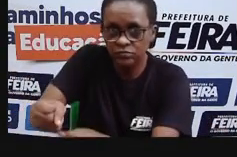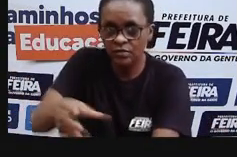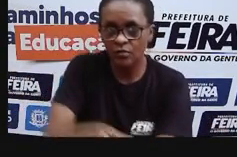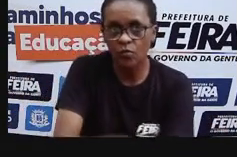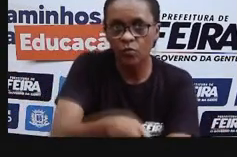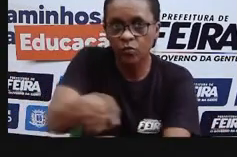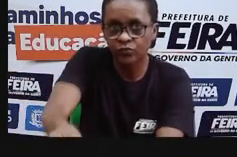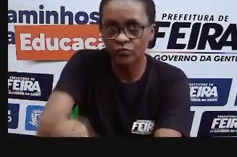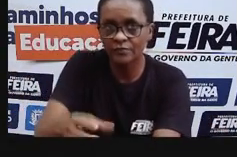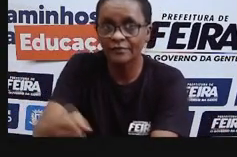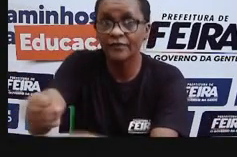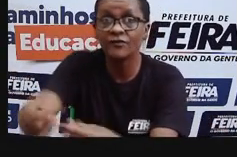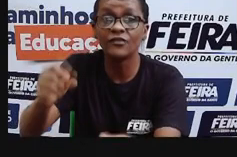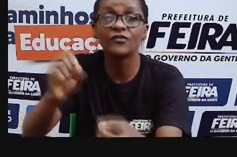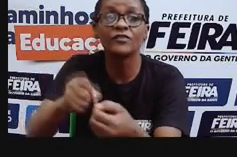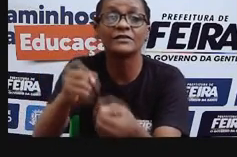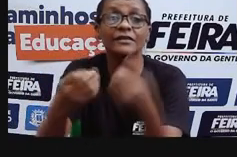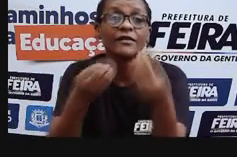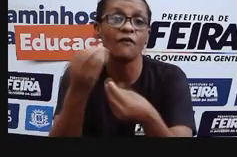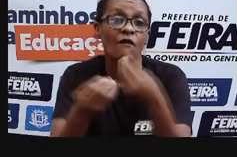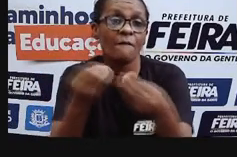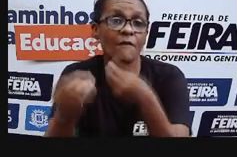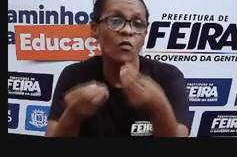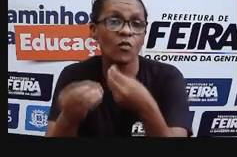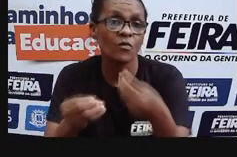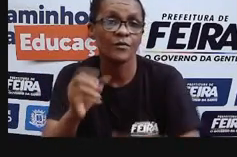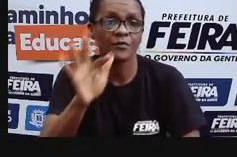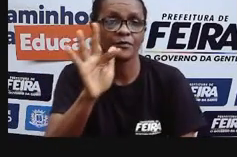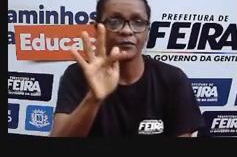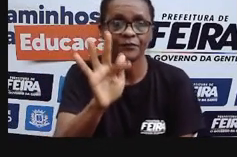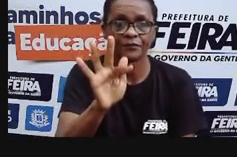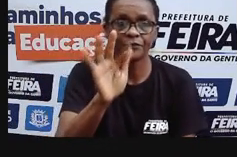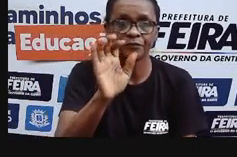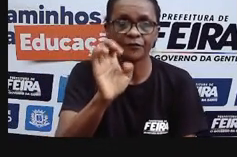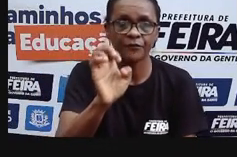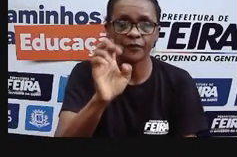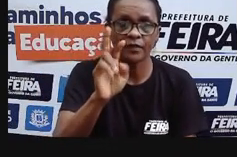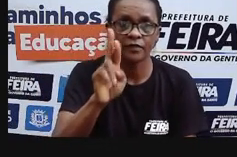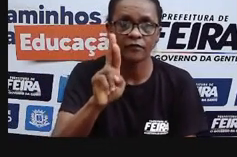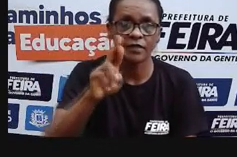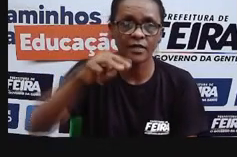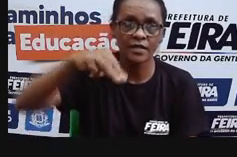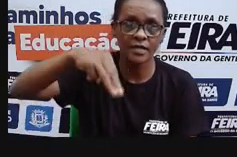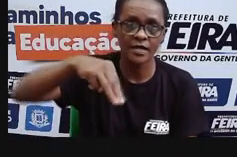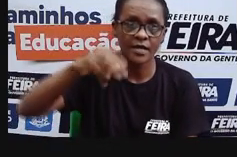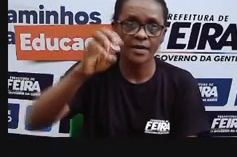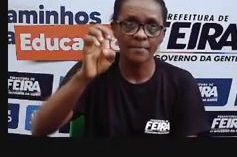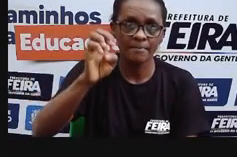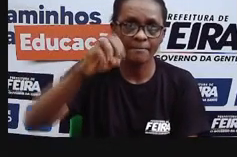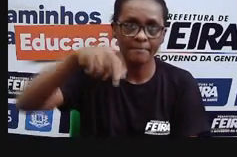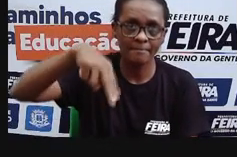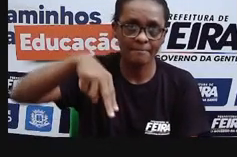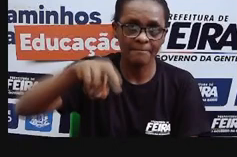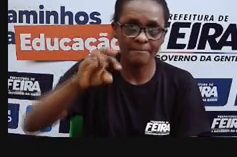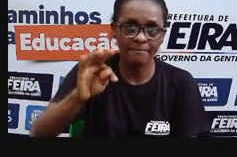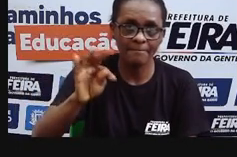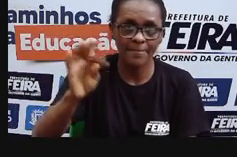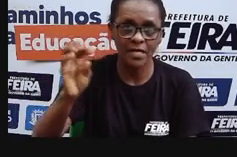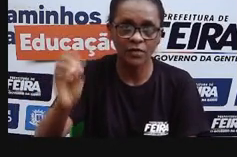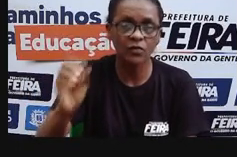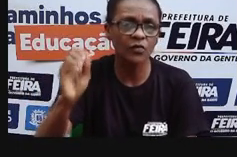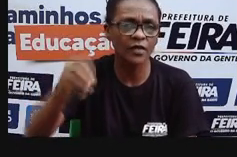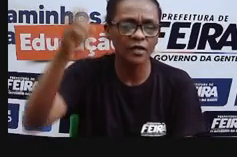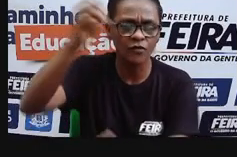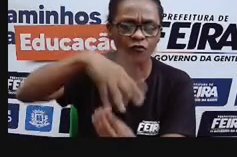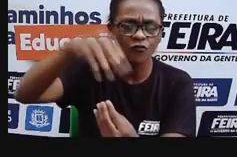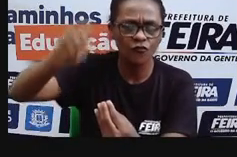fungo que ele vai ajudar no crescimento do pão, tá? Quando a gente pensa em iogurte,